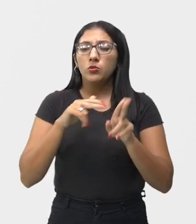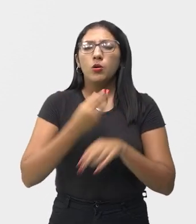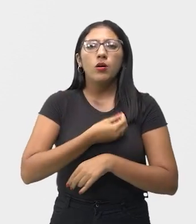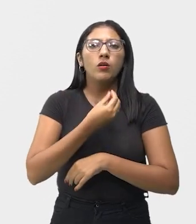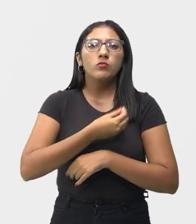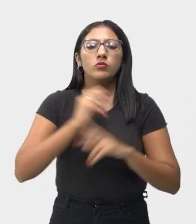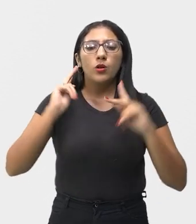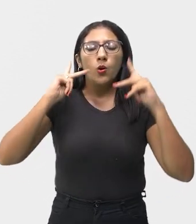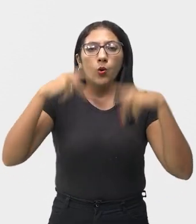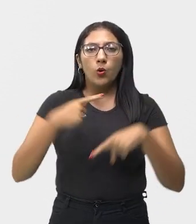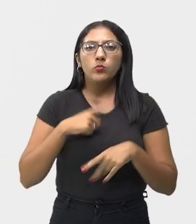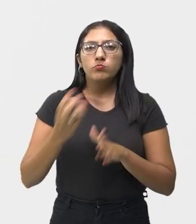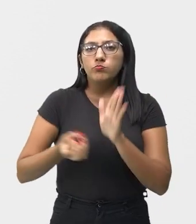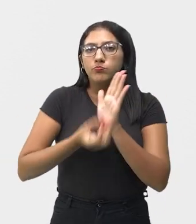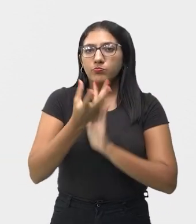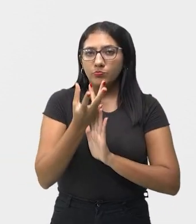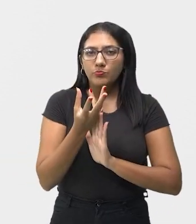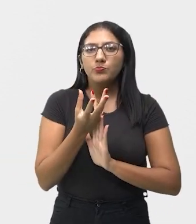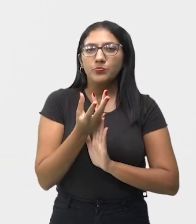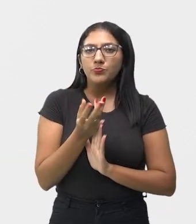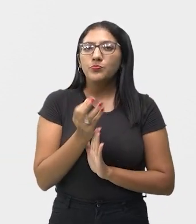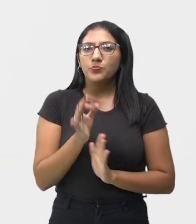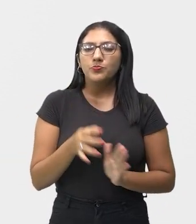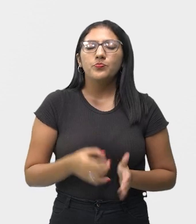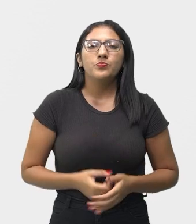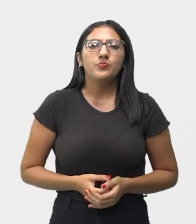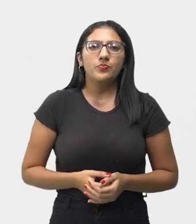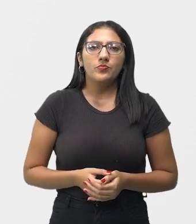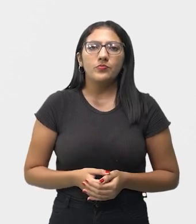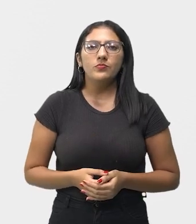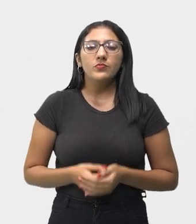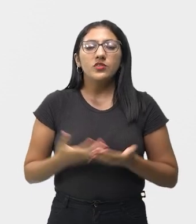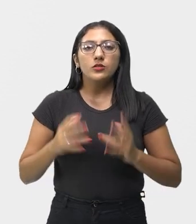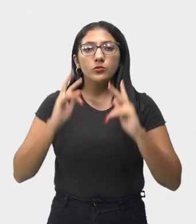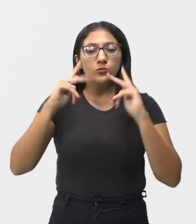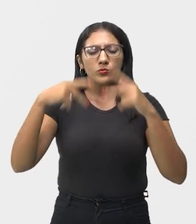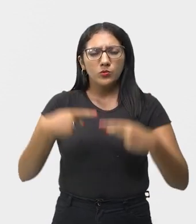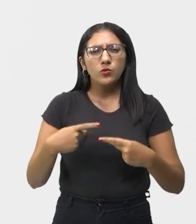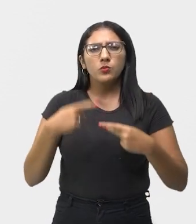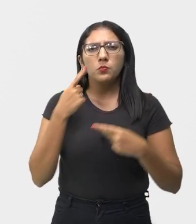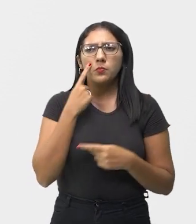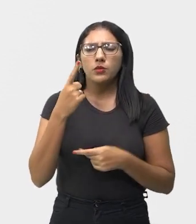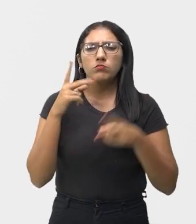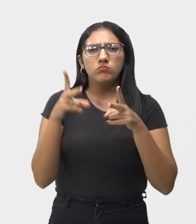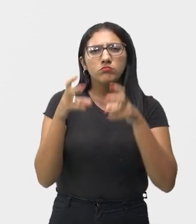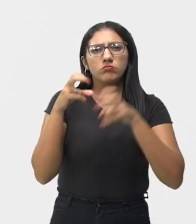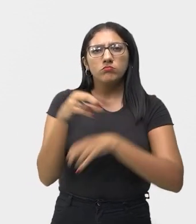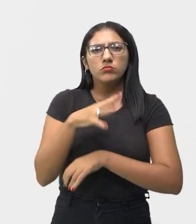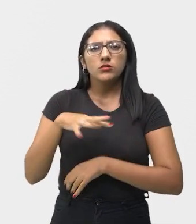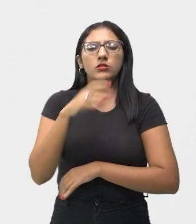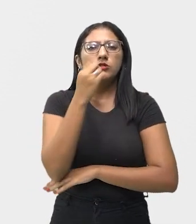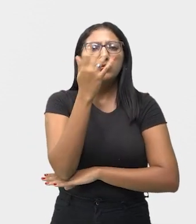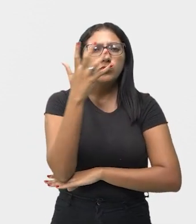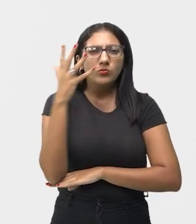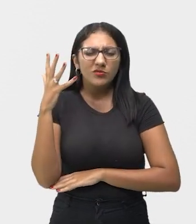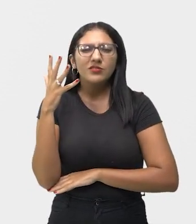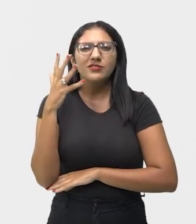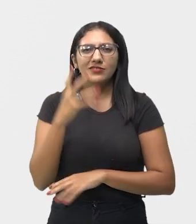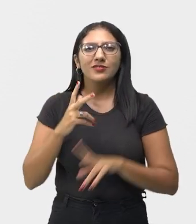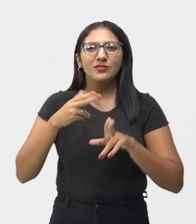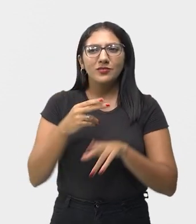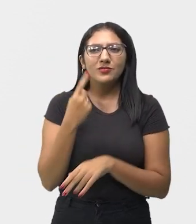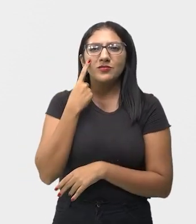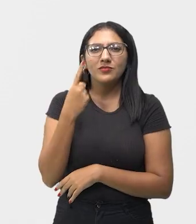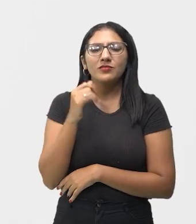homem surgiu, certo? Então, o homem, ao observar a natureza, não é verdade? Como eu